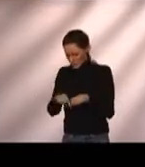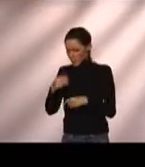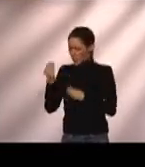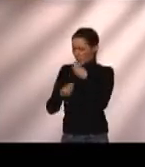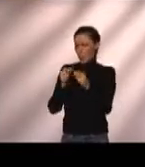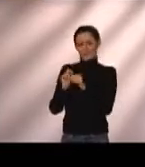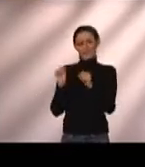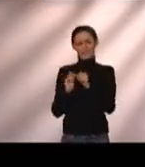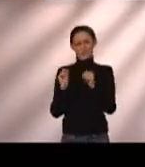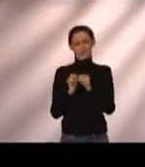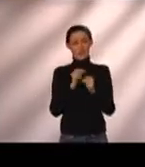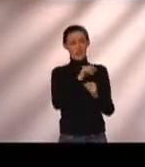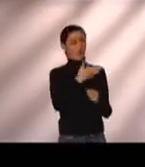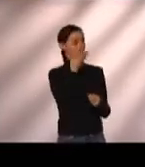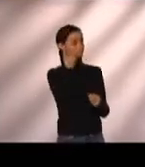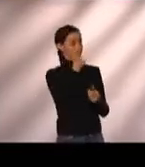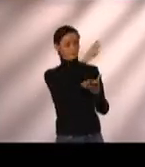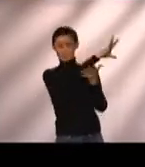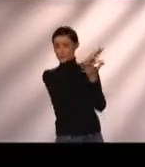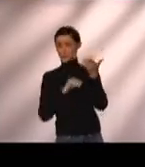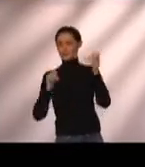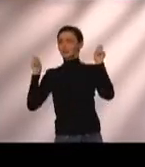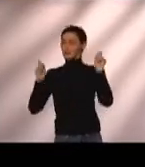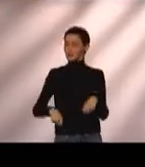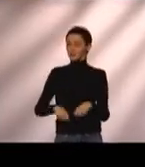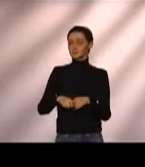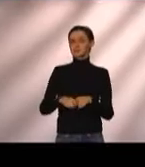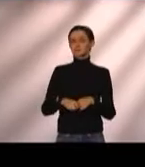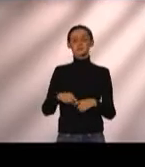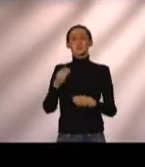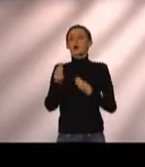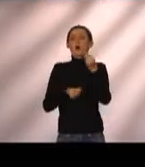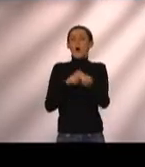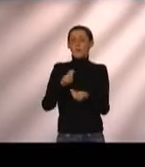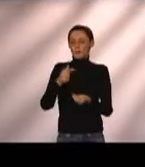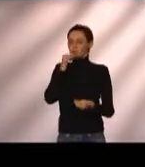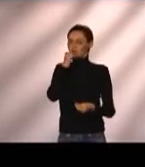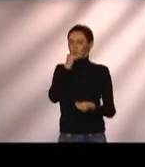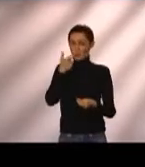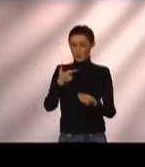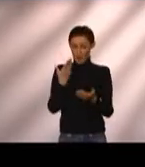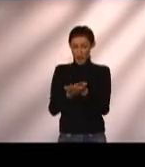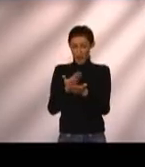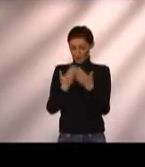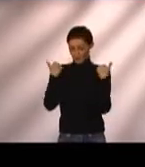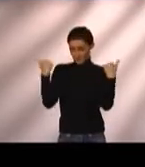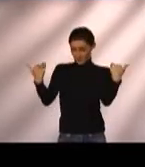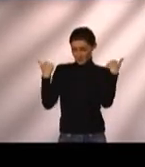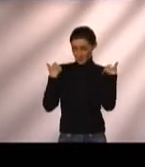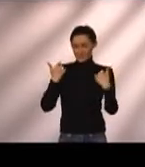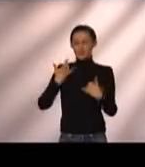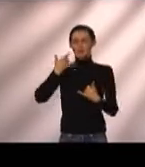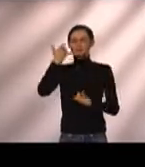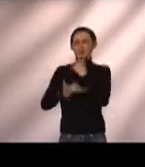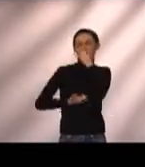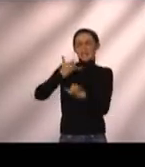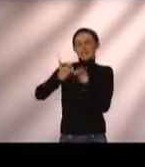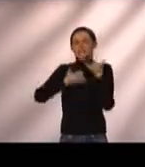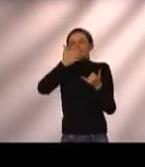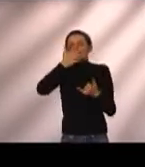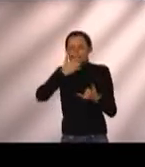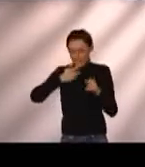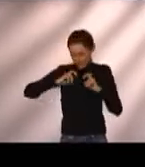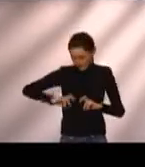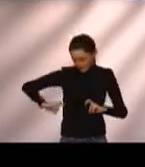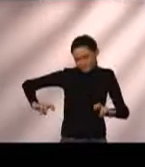e fala, nossa, aquilo ali eu poderia usar com os meus alunos. Um bom exemplo disso, nós usamos hoje na nossa aula o lenço atrás. Que muitas das